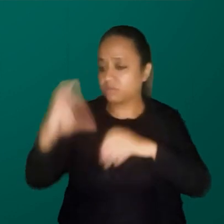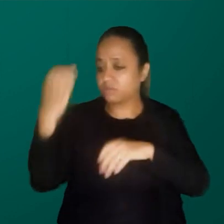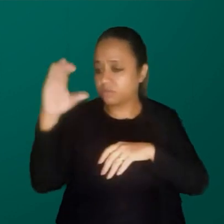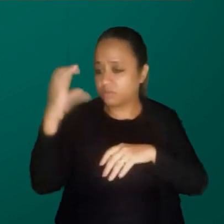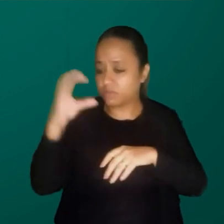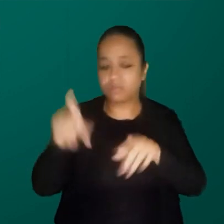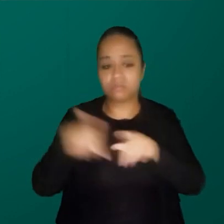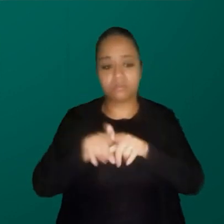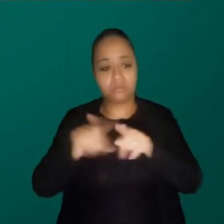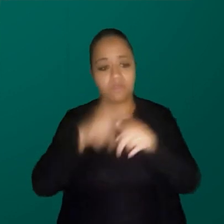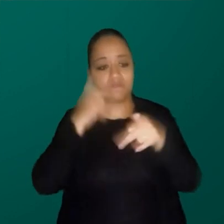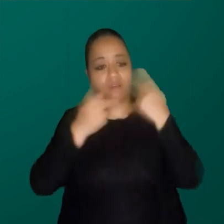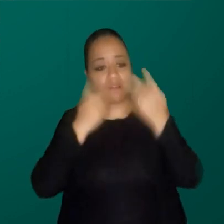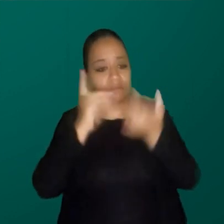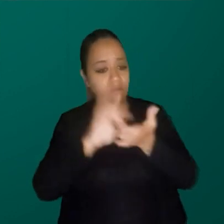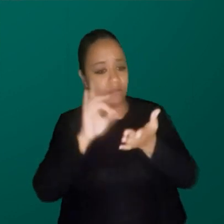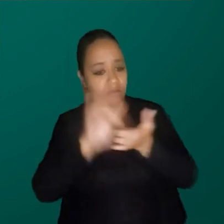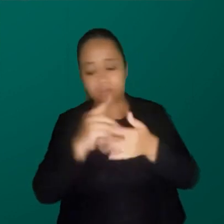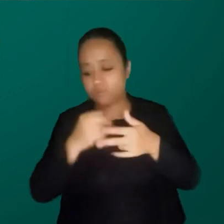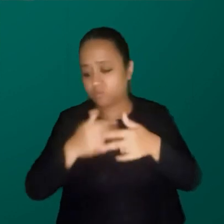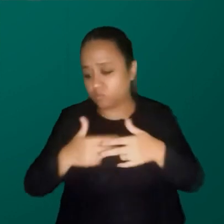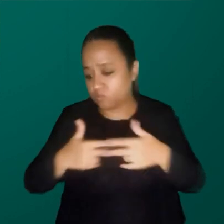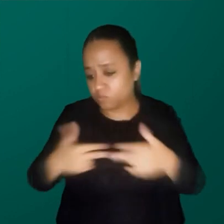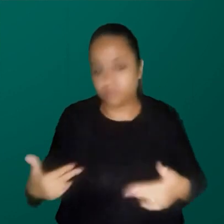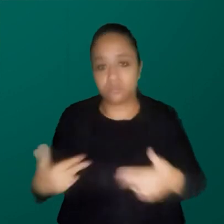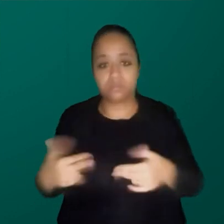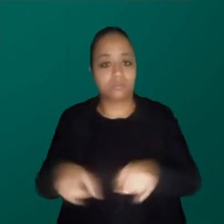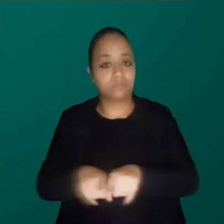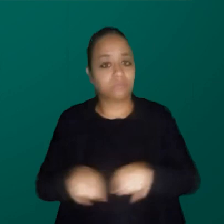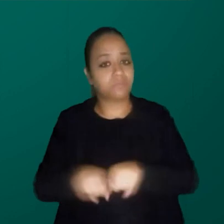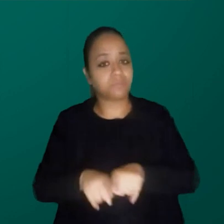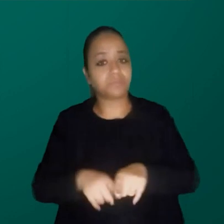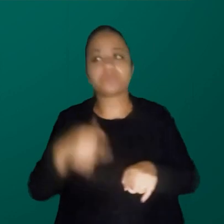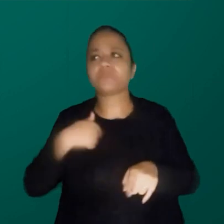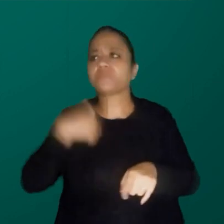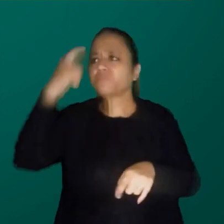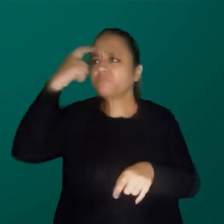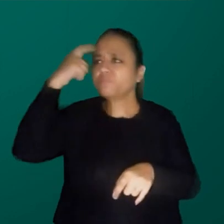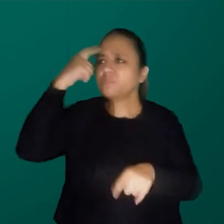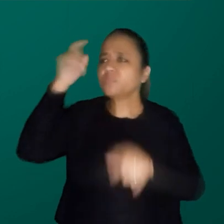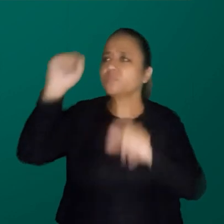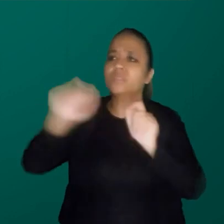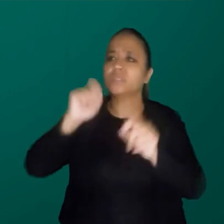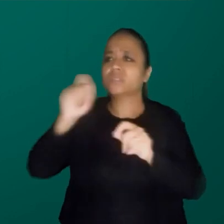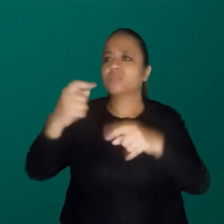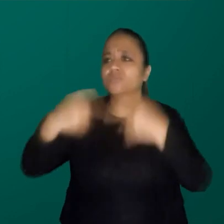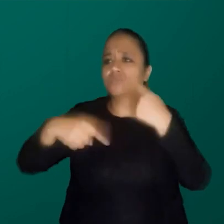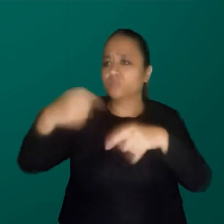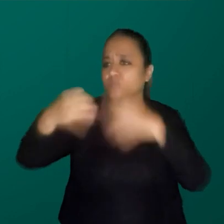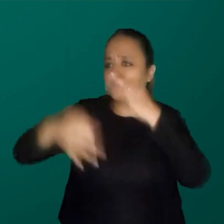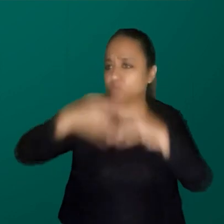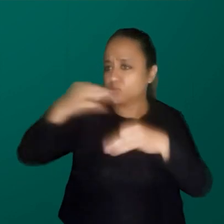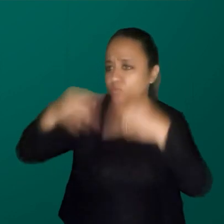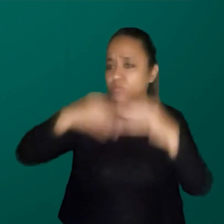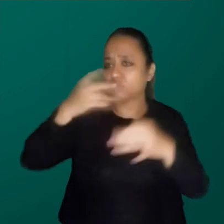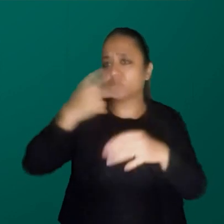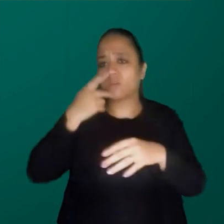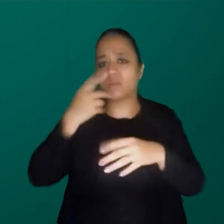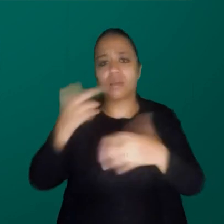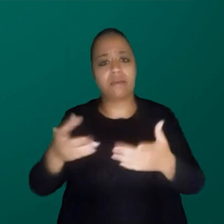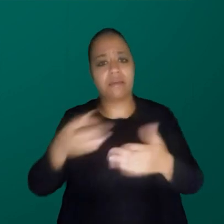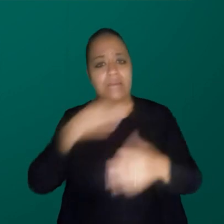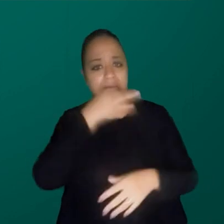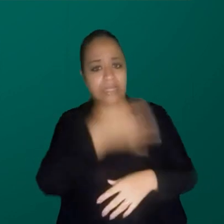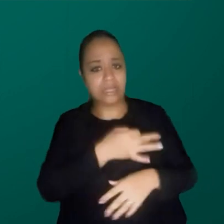falem das suas realidades, e a gente está até pensando agora sobre o discurso delas, de forma um pouco